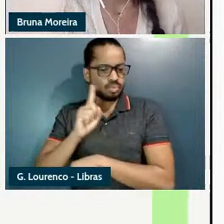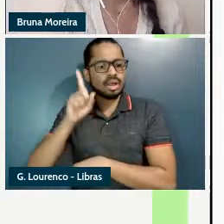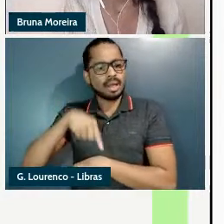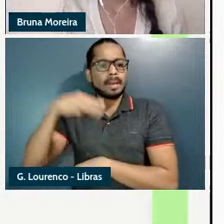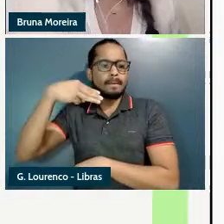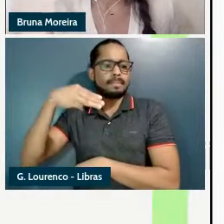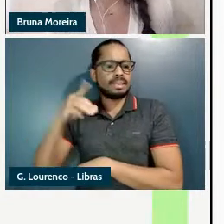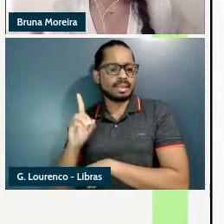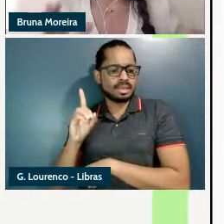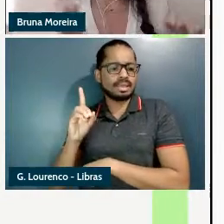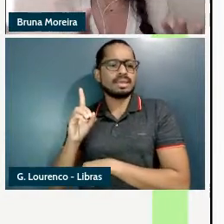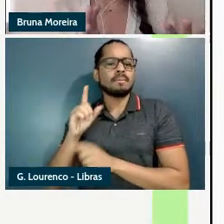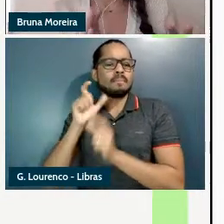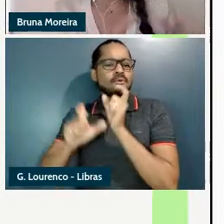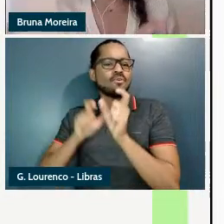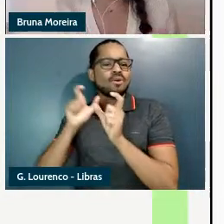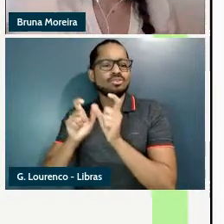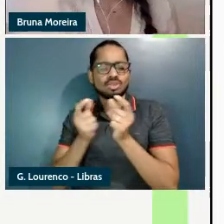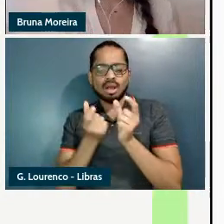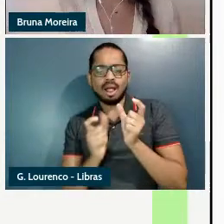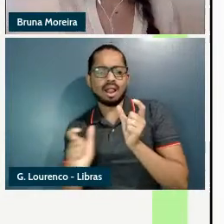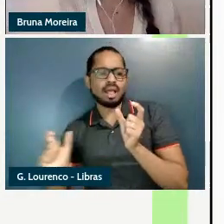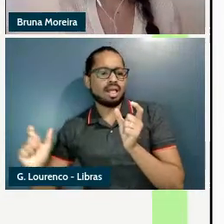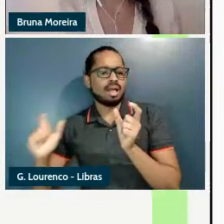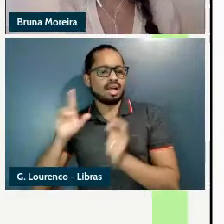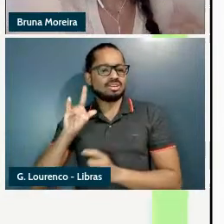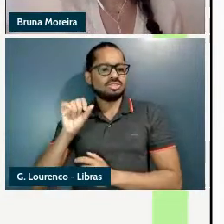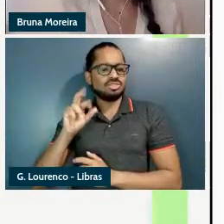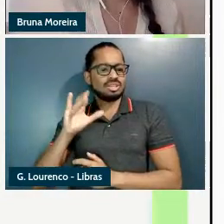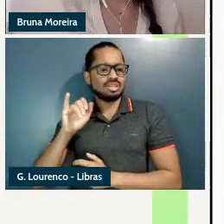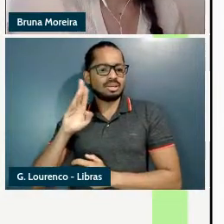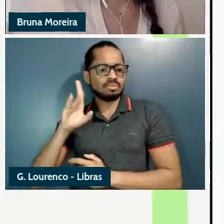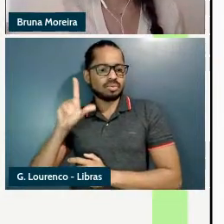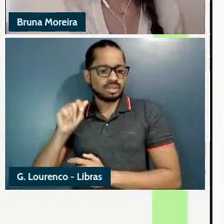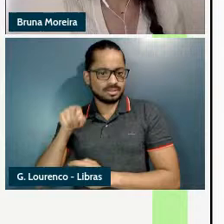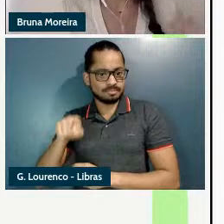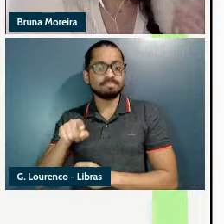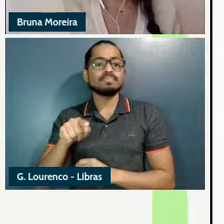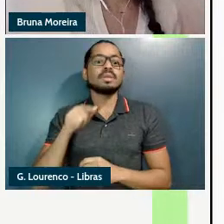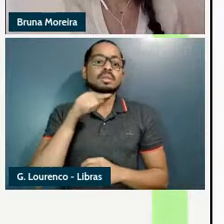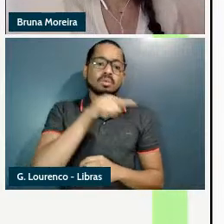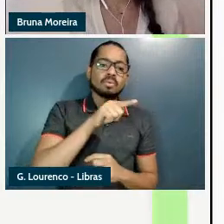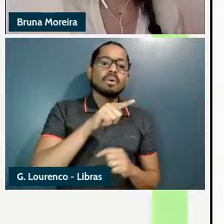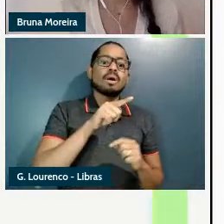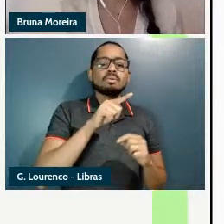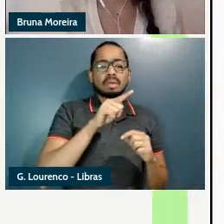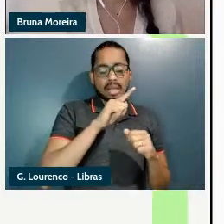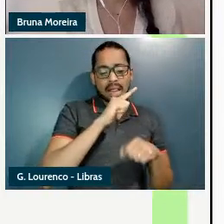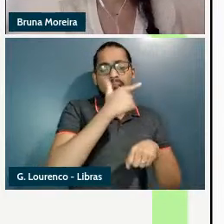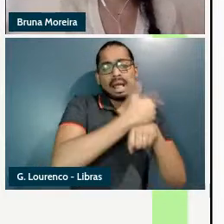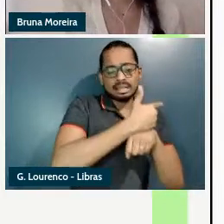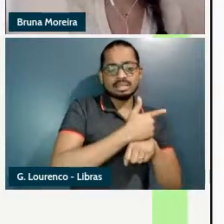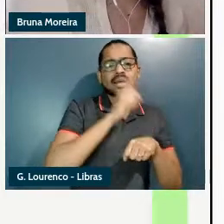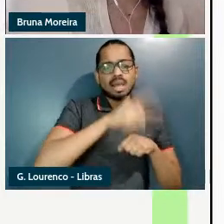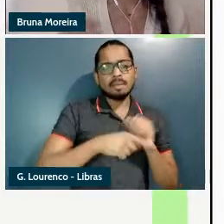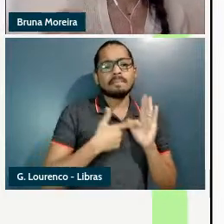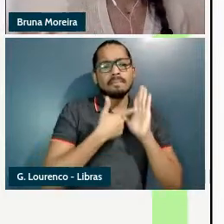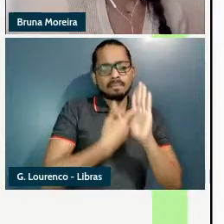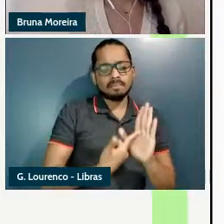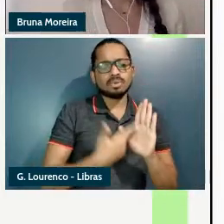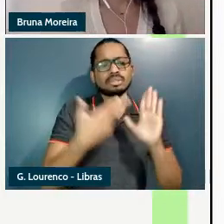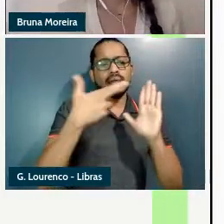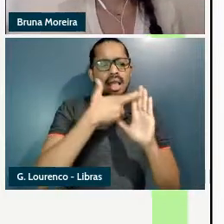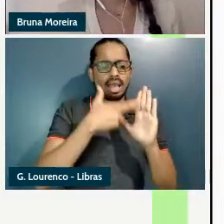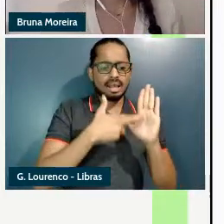que explicam essa variação seja por uma regra lexical que seria naturalmente idiosincrática